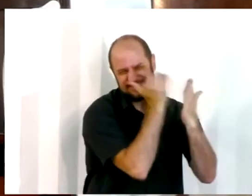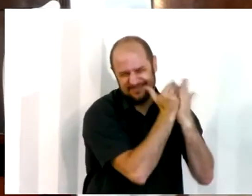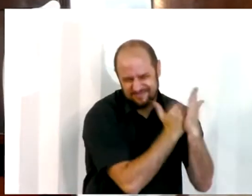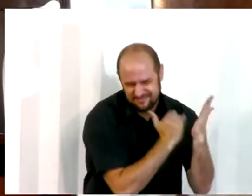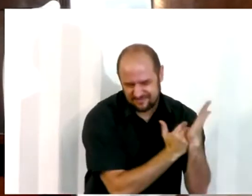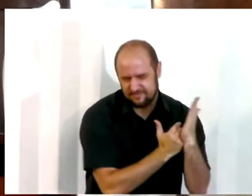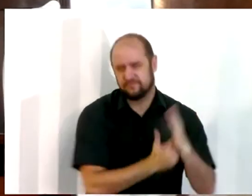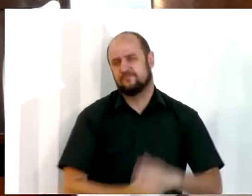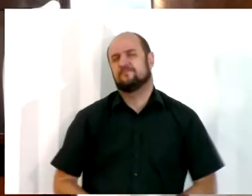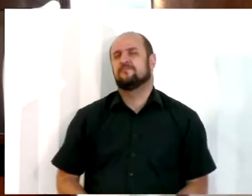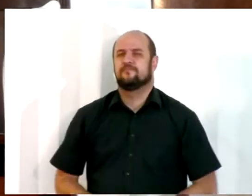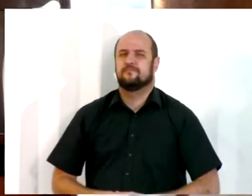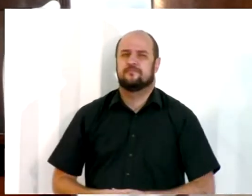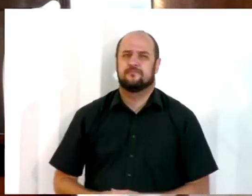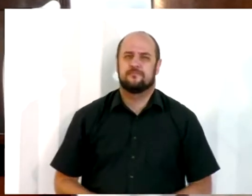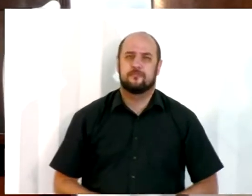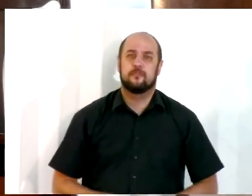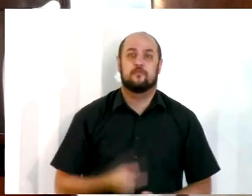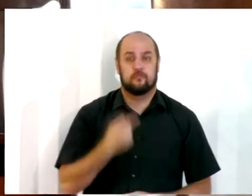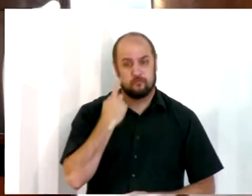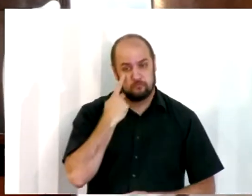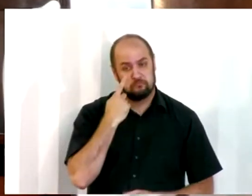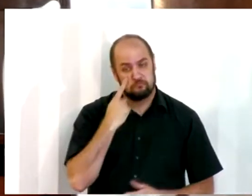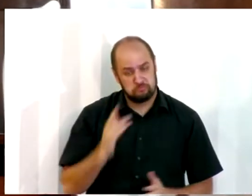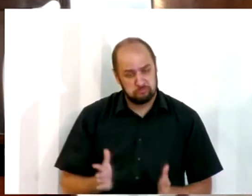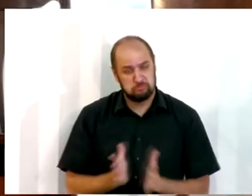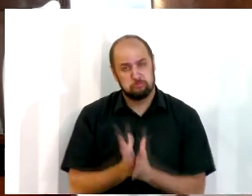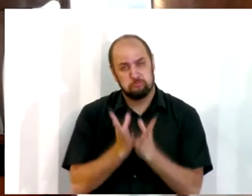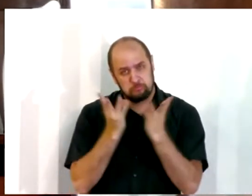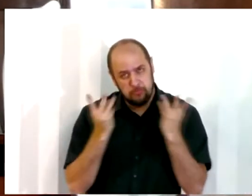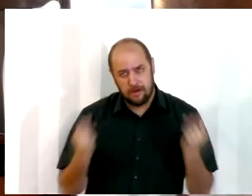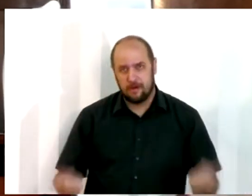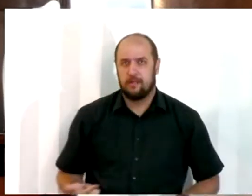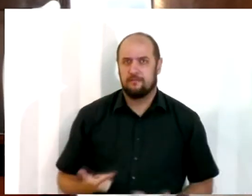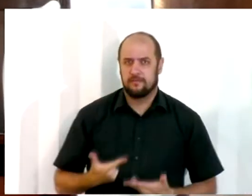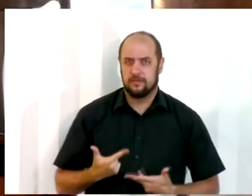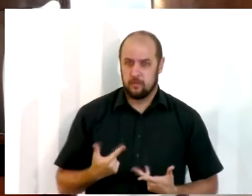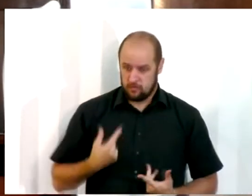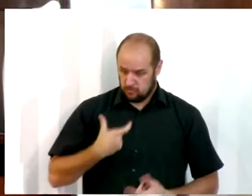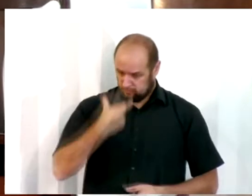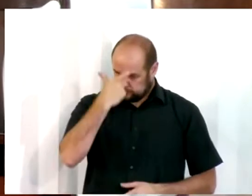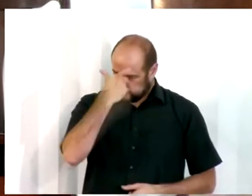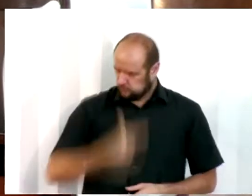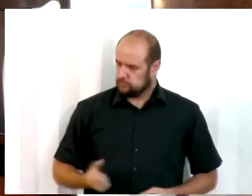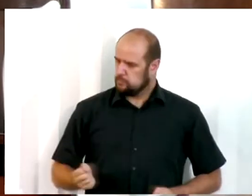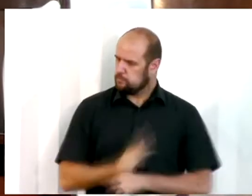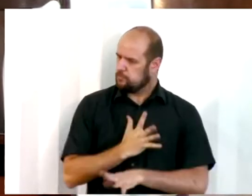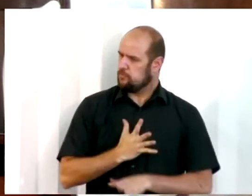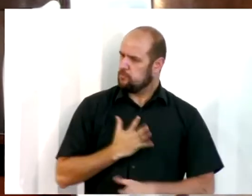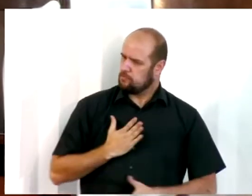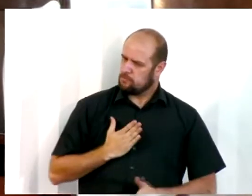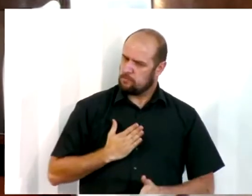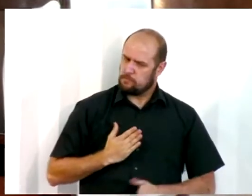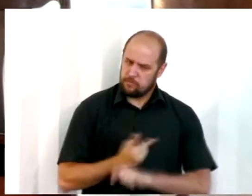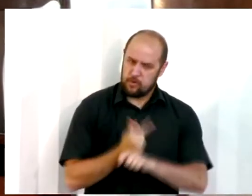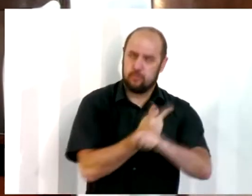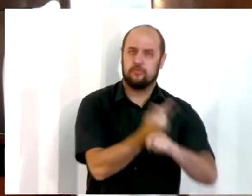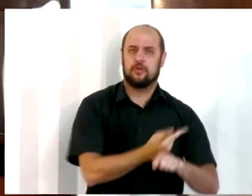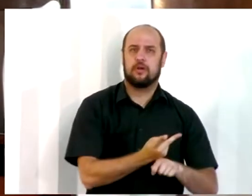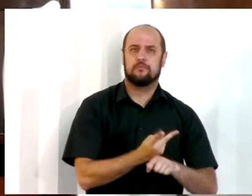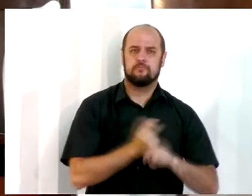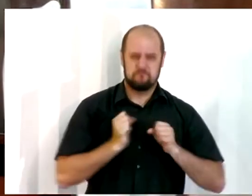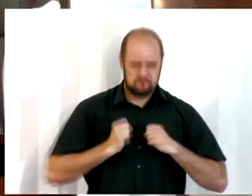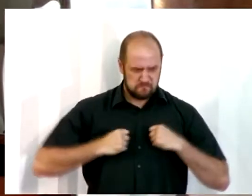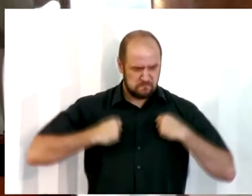maravilhosa na vida desses servos de Deus. Disposição para buscar a lei. Disposição para cumprir a